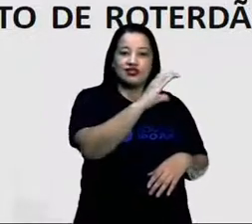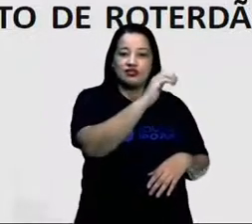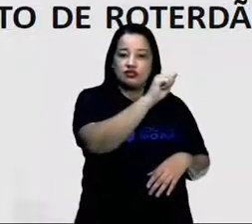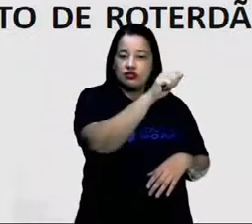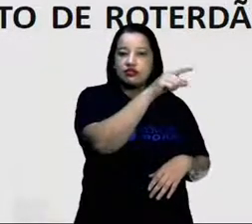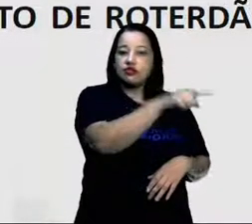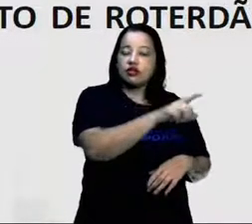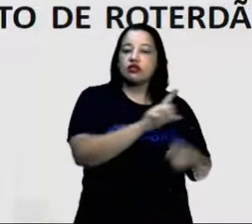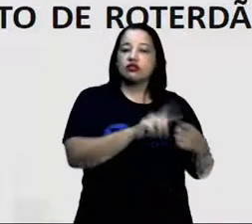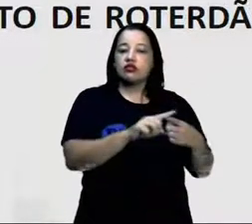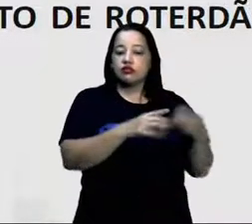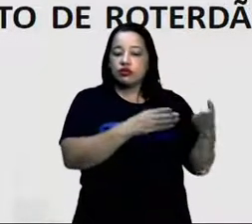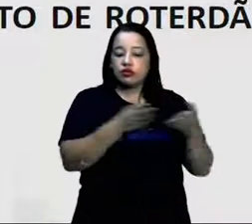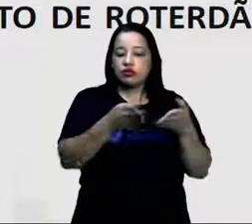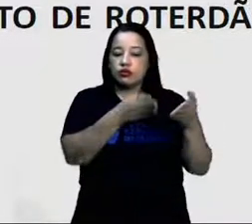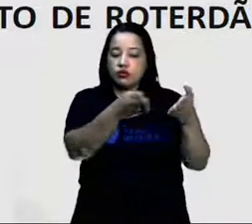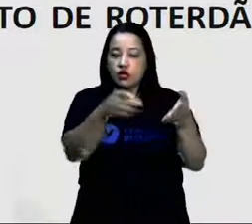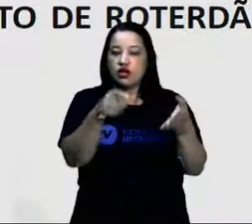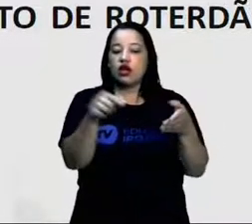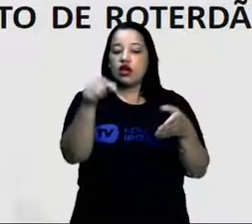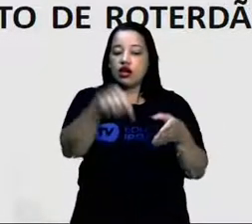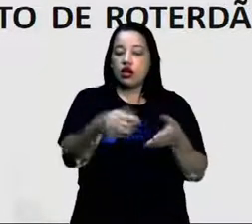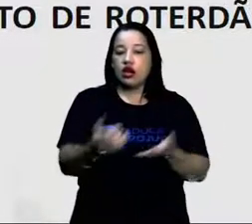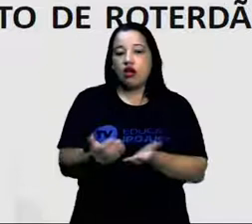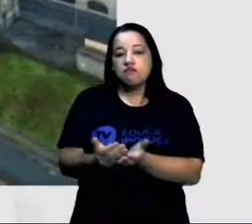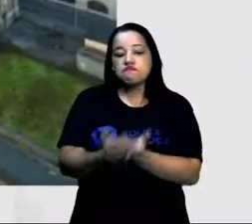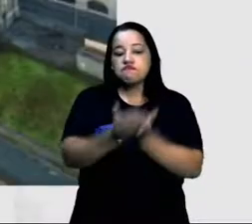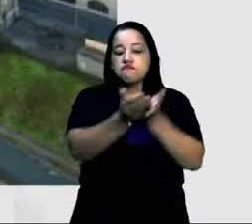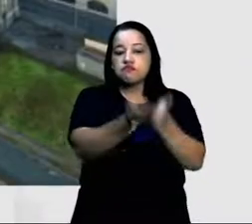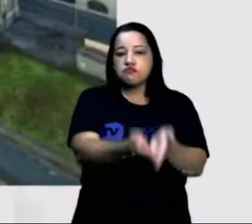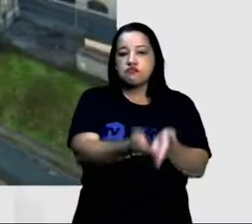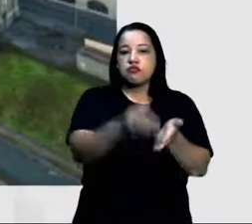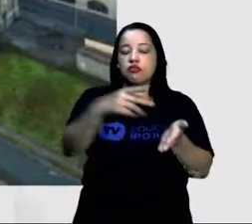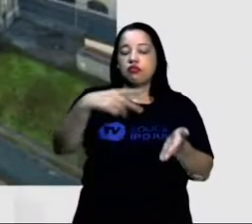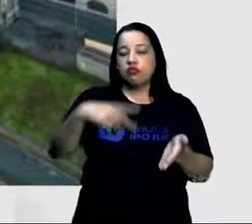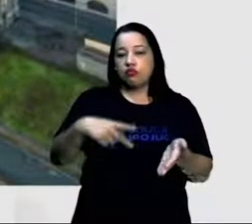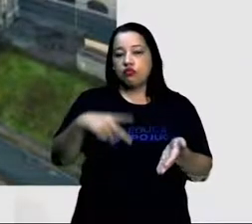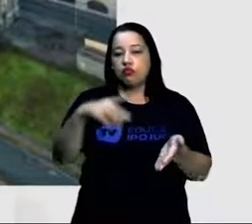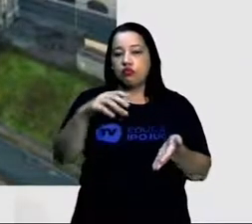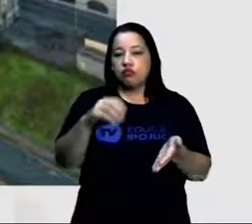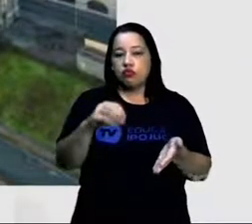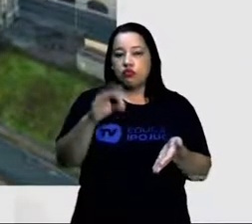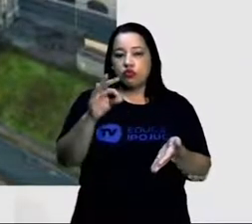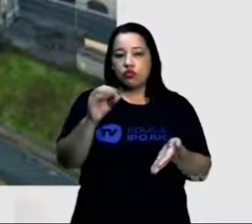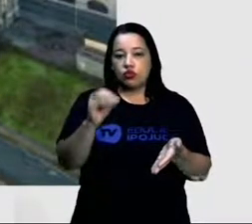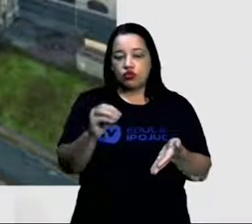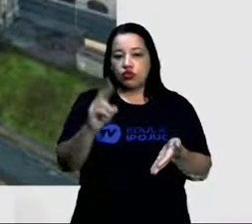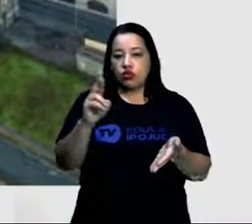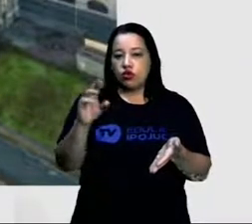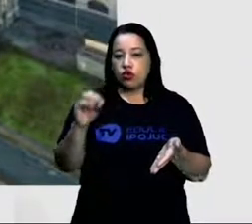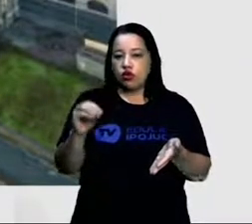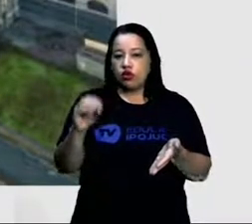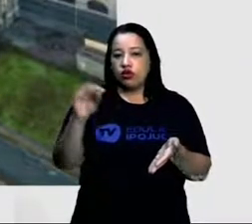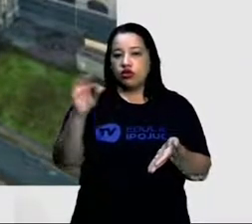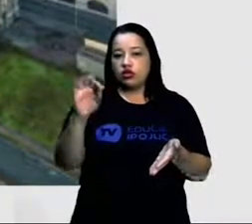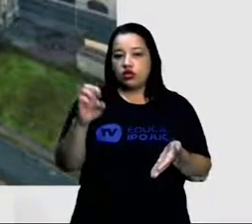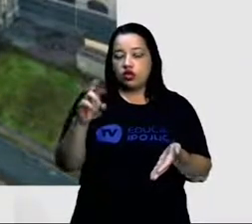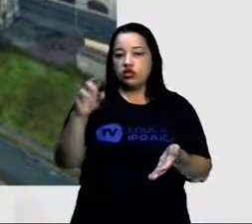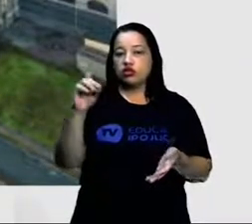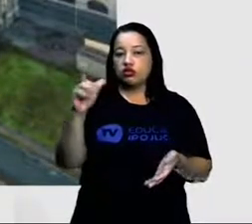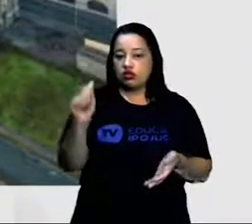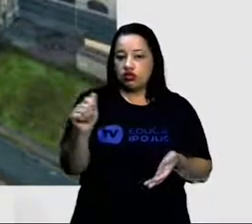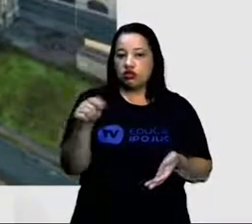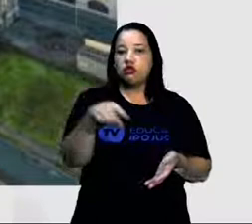ao porto de Roterdã, nos Países Baixos. A gente está vendo aqui uma imagem que eu trouxe para